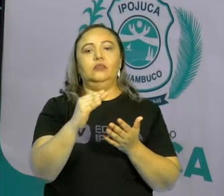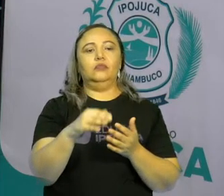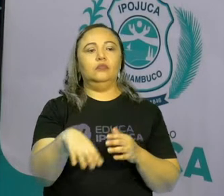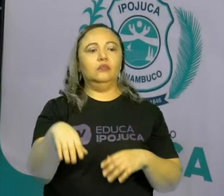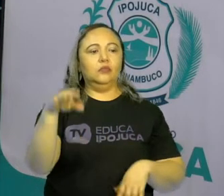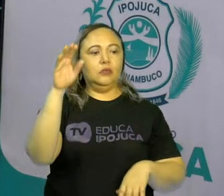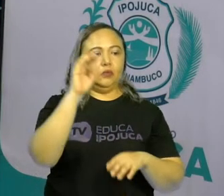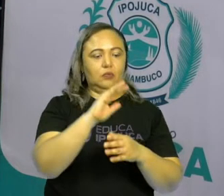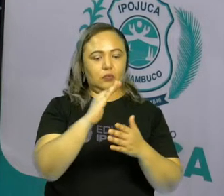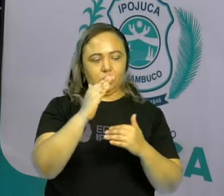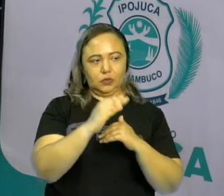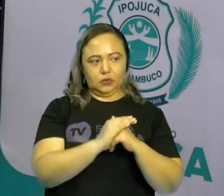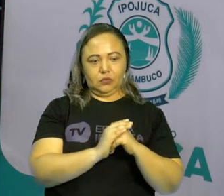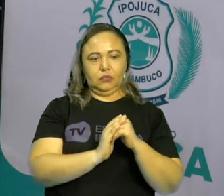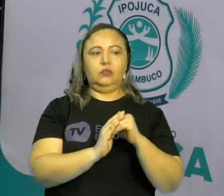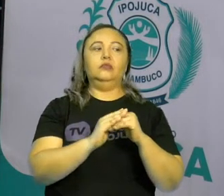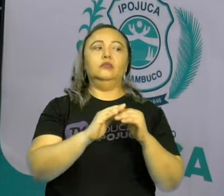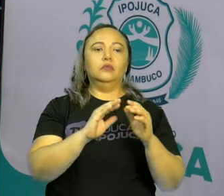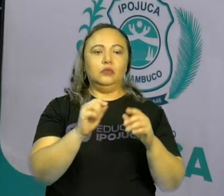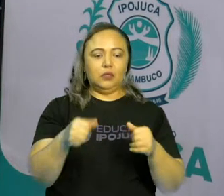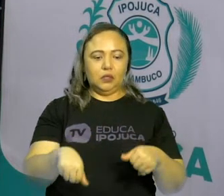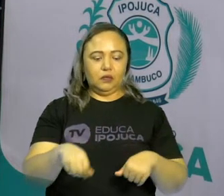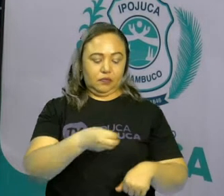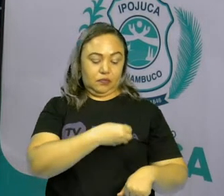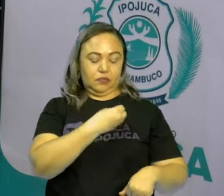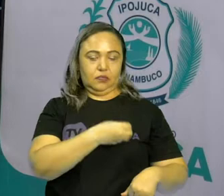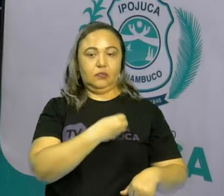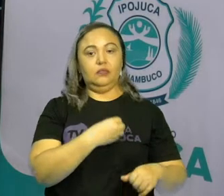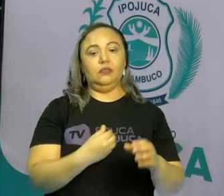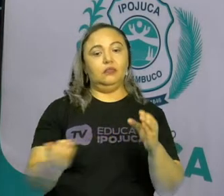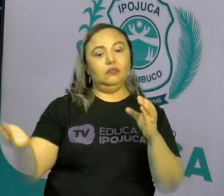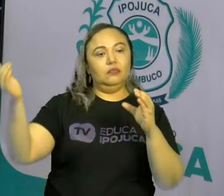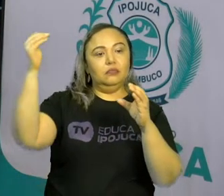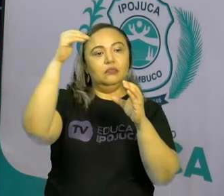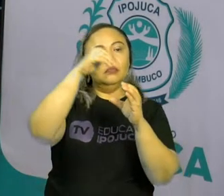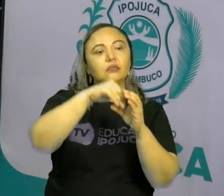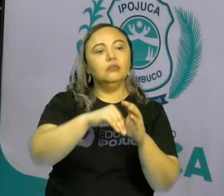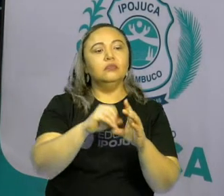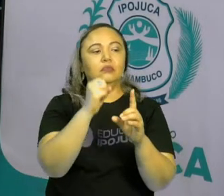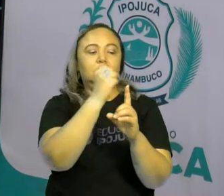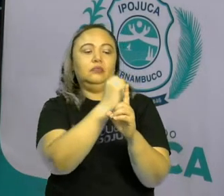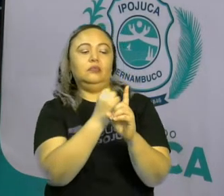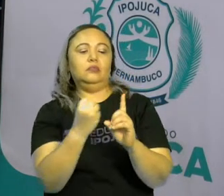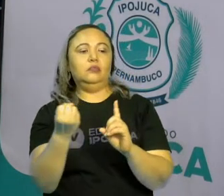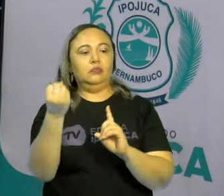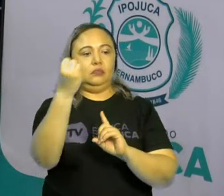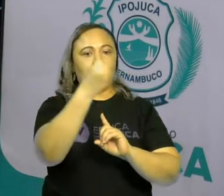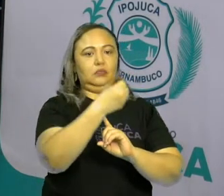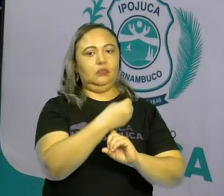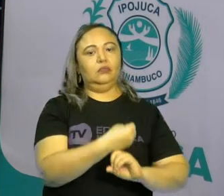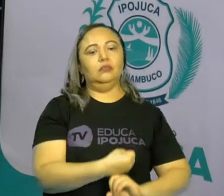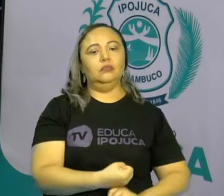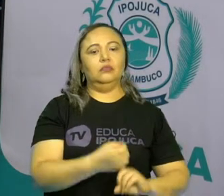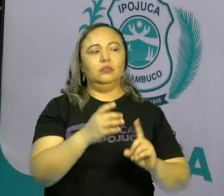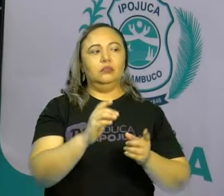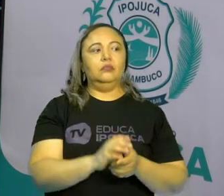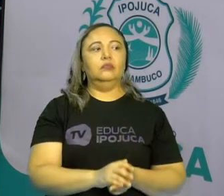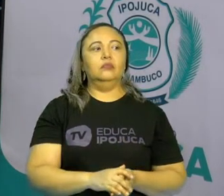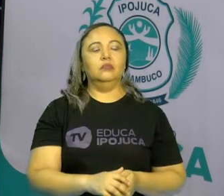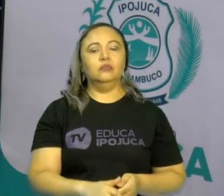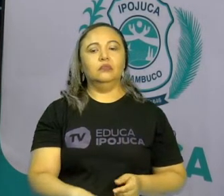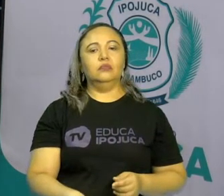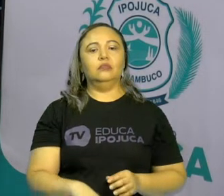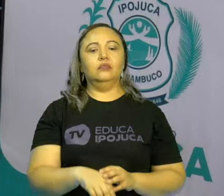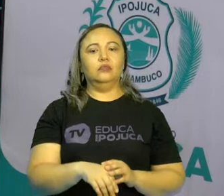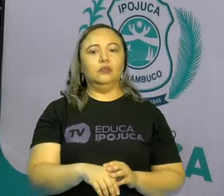cidadania. É isso mesmo. Começamos a ter a consciência de sermos